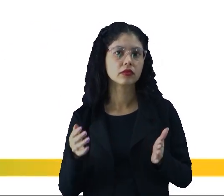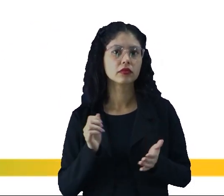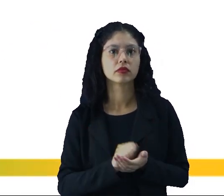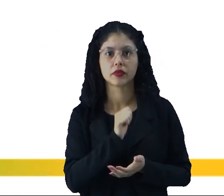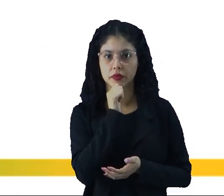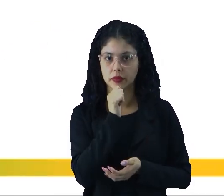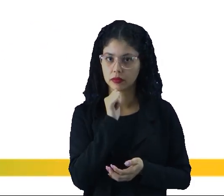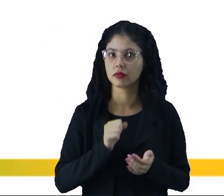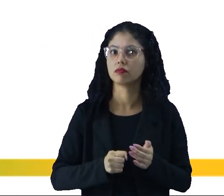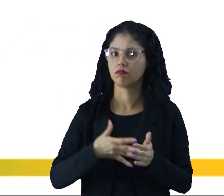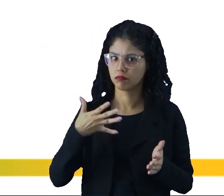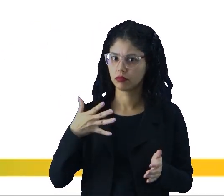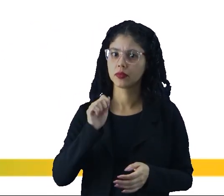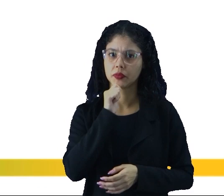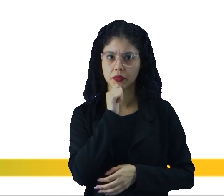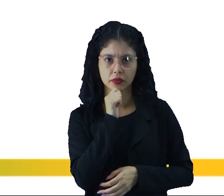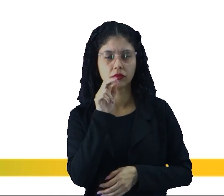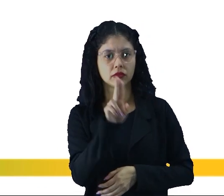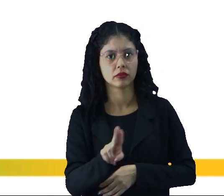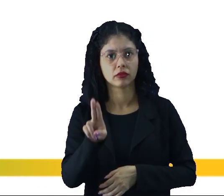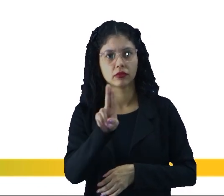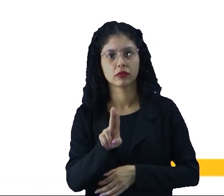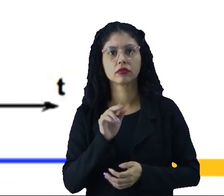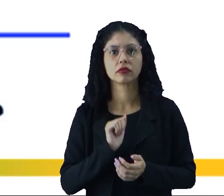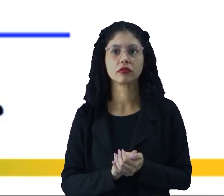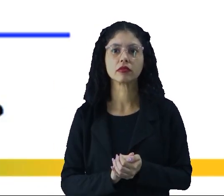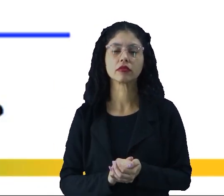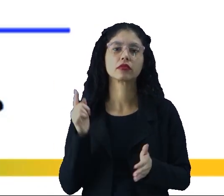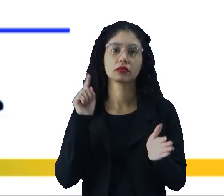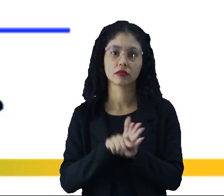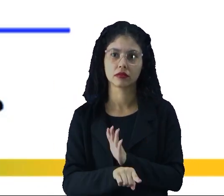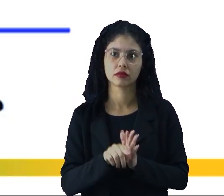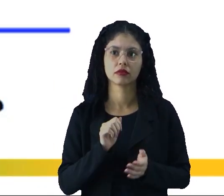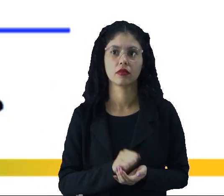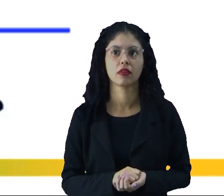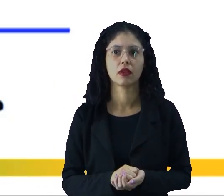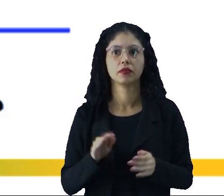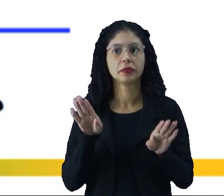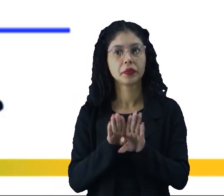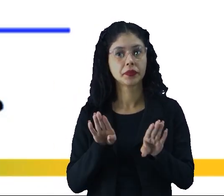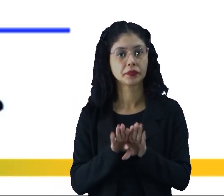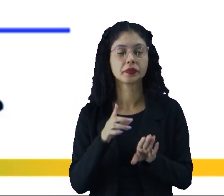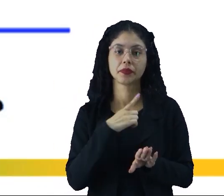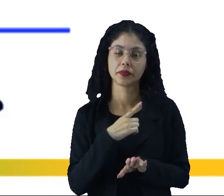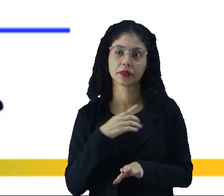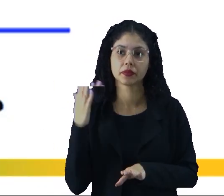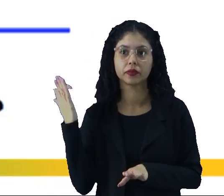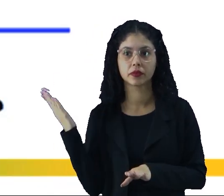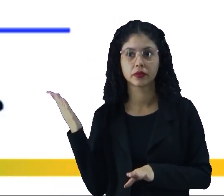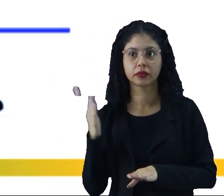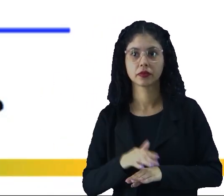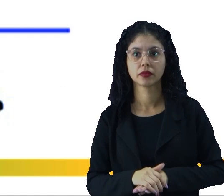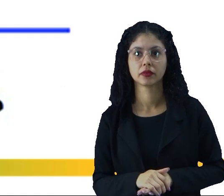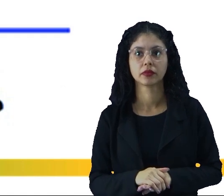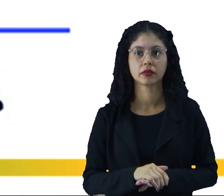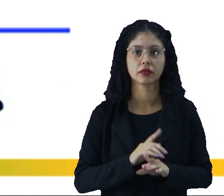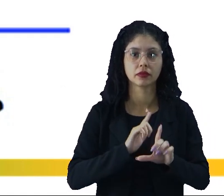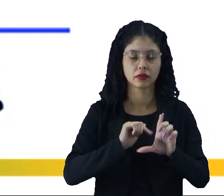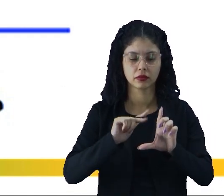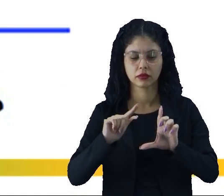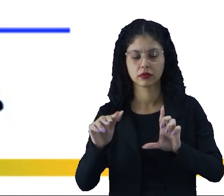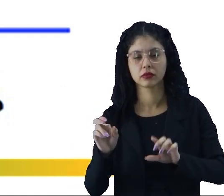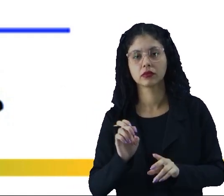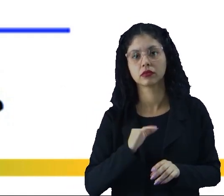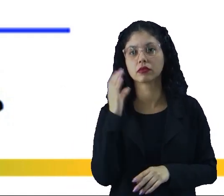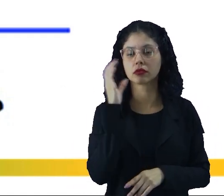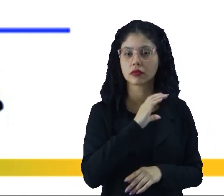vamos ver muito, né? Vocês vão poder utilizar muito nas questões. Também nós temos aqui o gráfico da